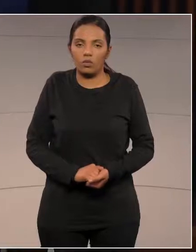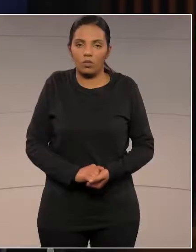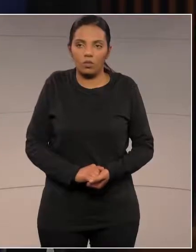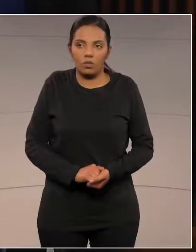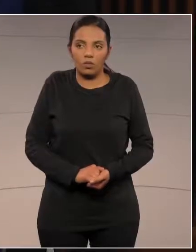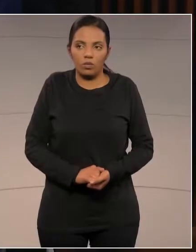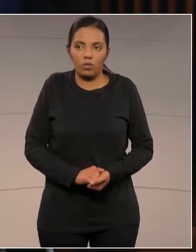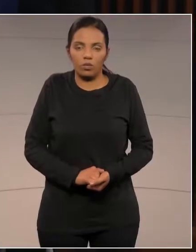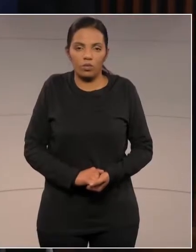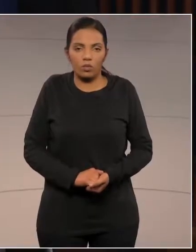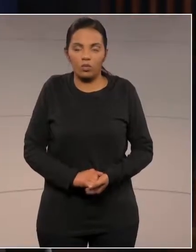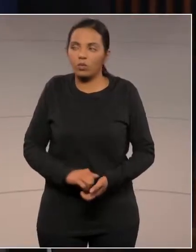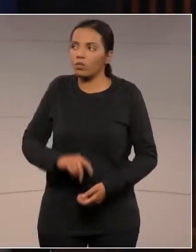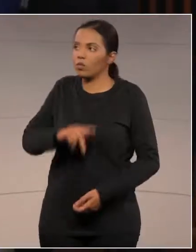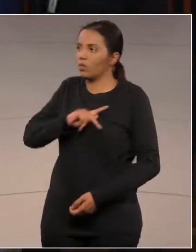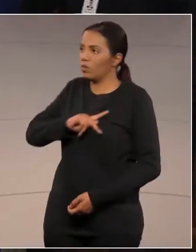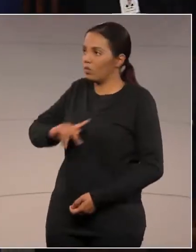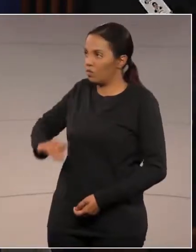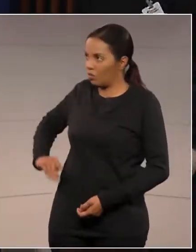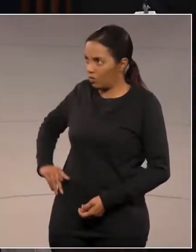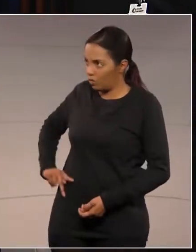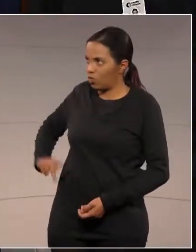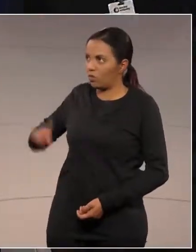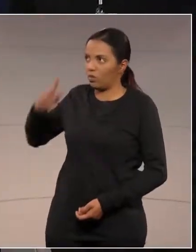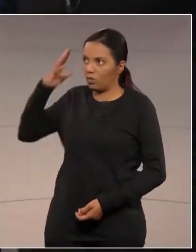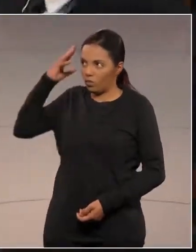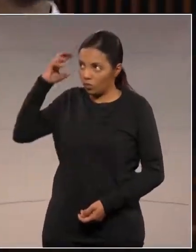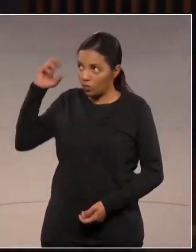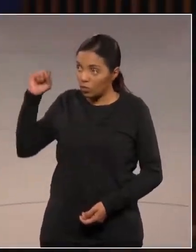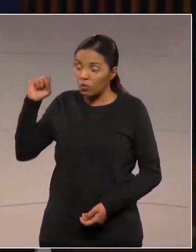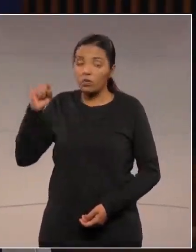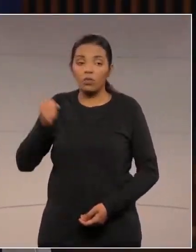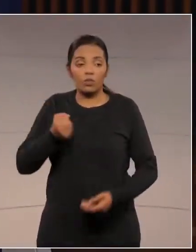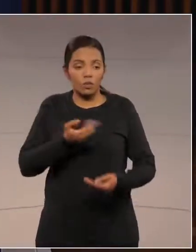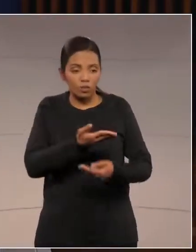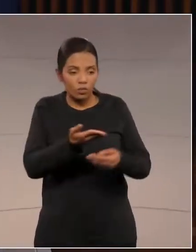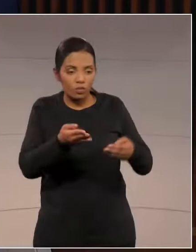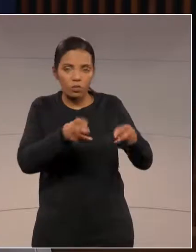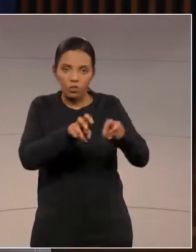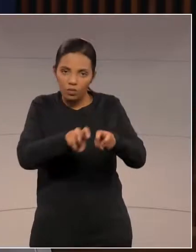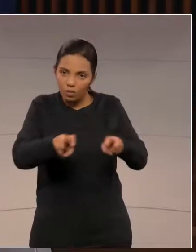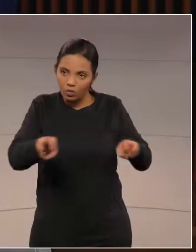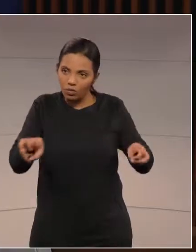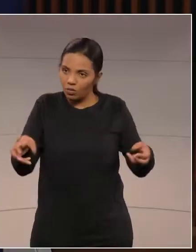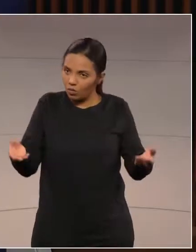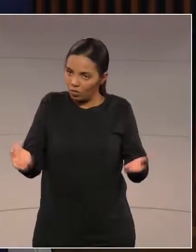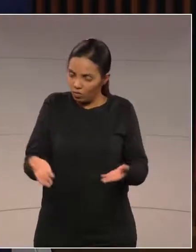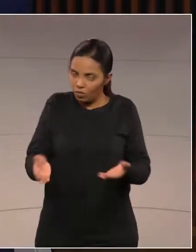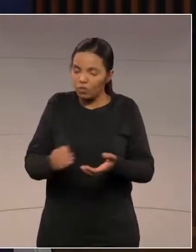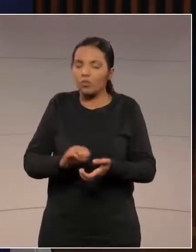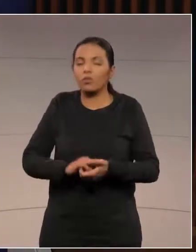Senhor Presidente, senhores da mesa diretiva da Assembleia nesta tarde,